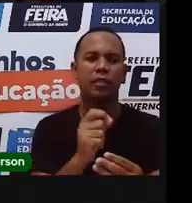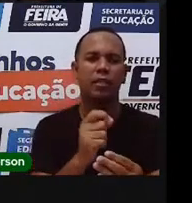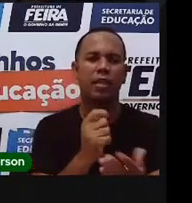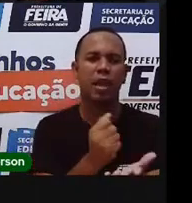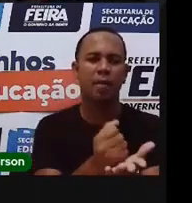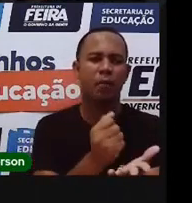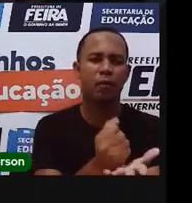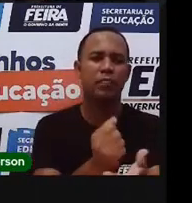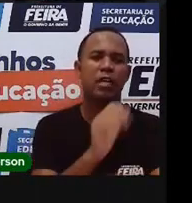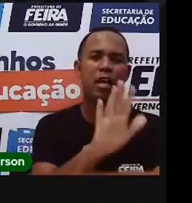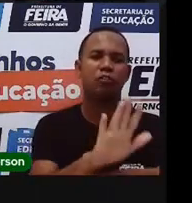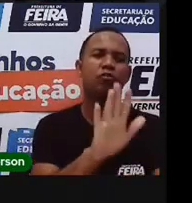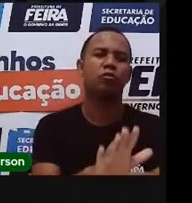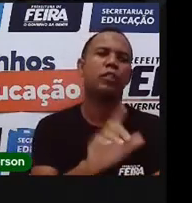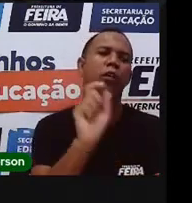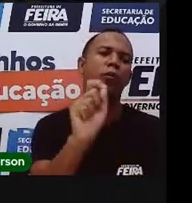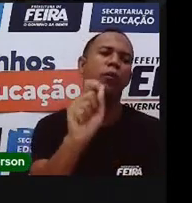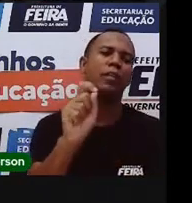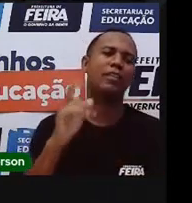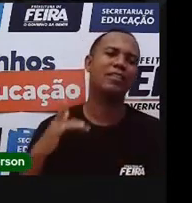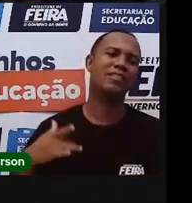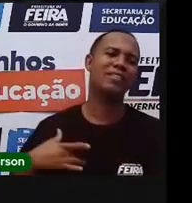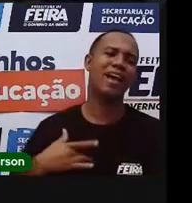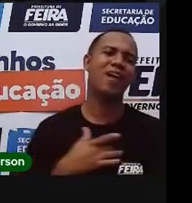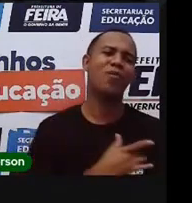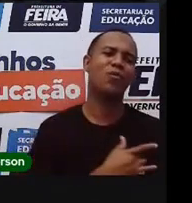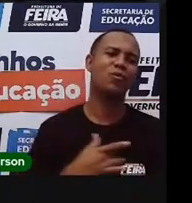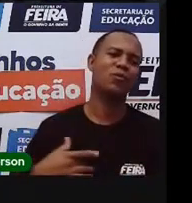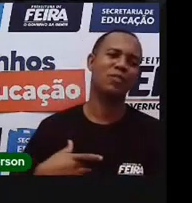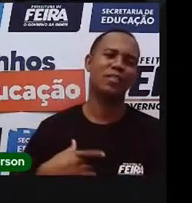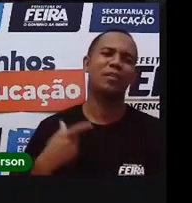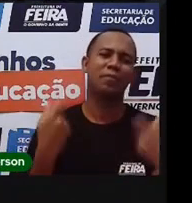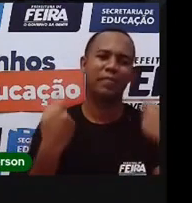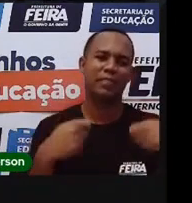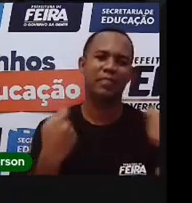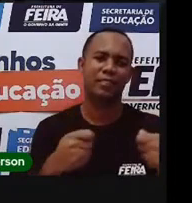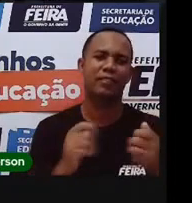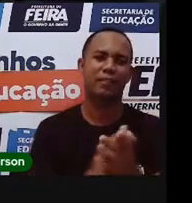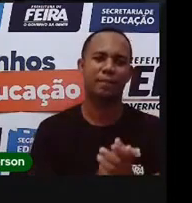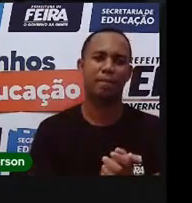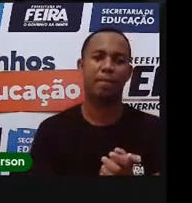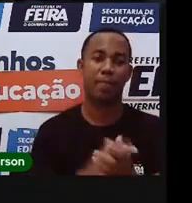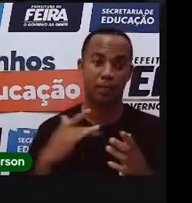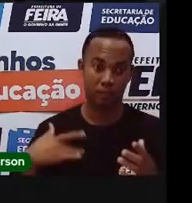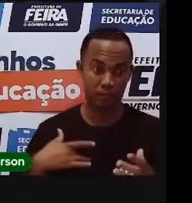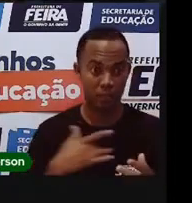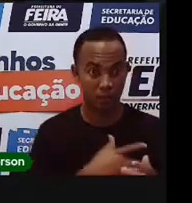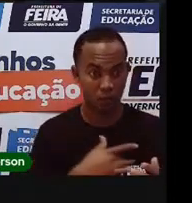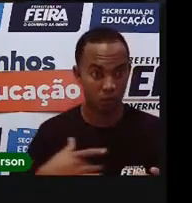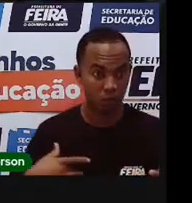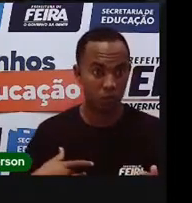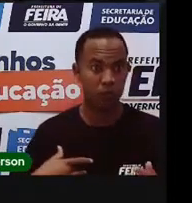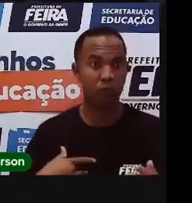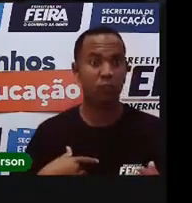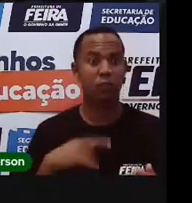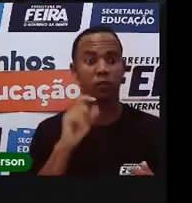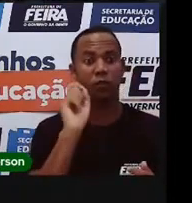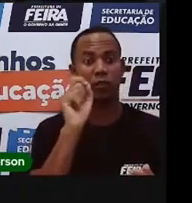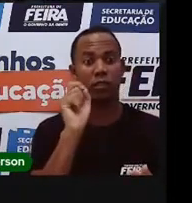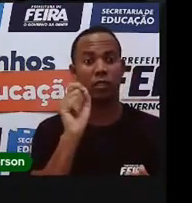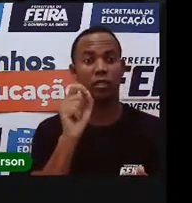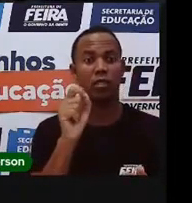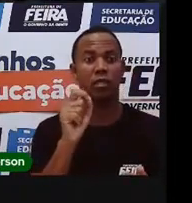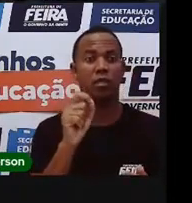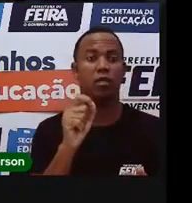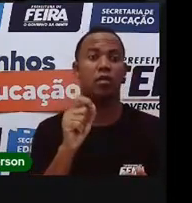saúde, saúde. Então, saúde, né, esses postos de saúde